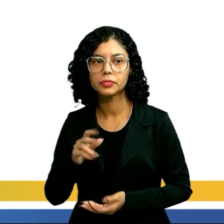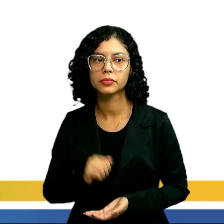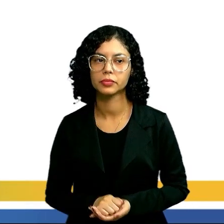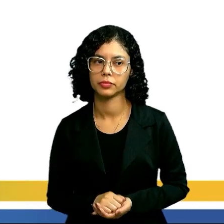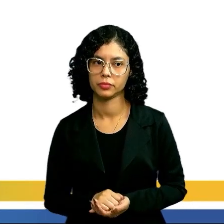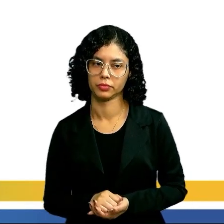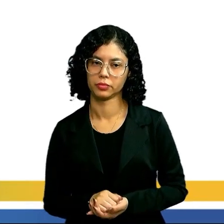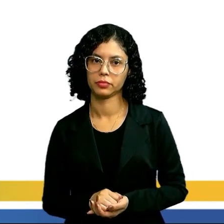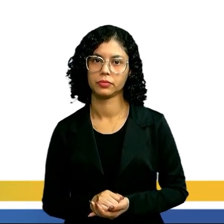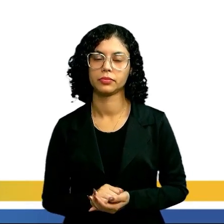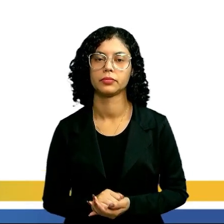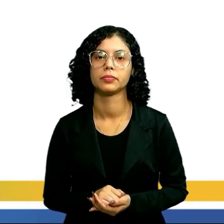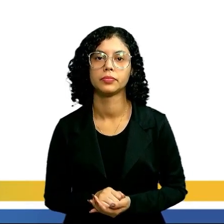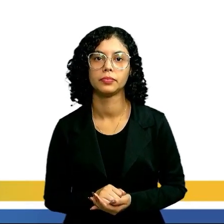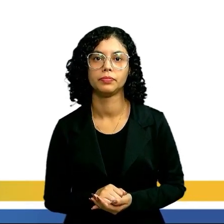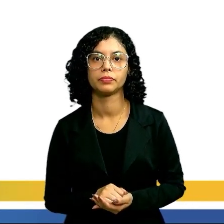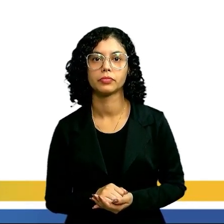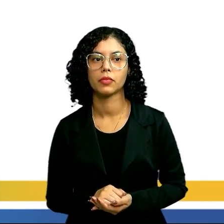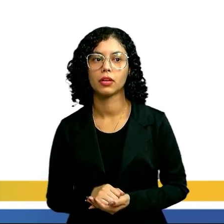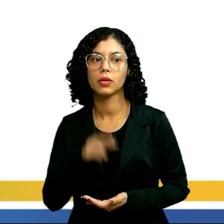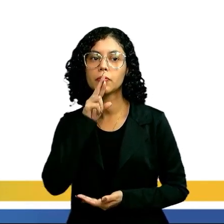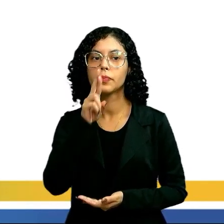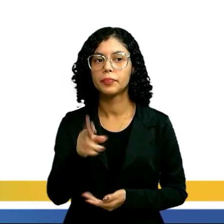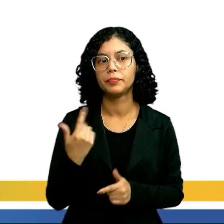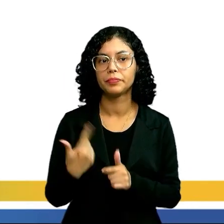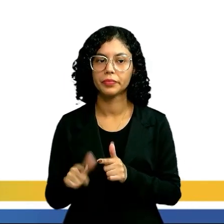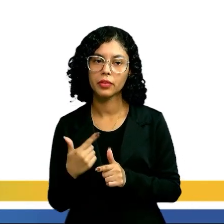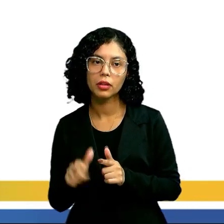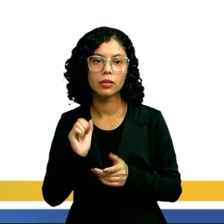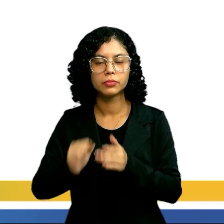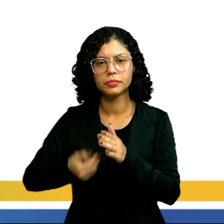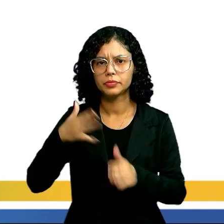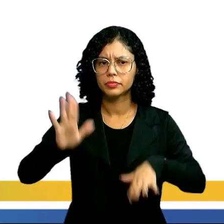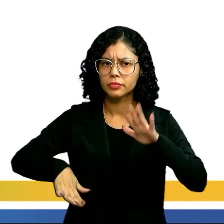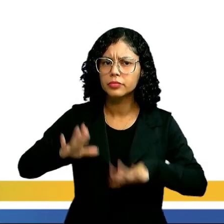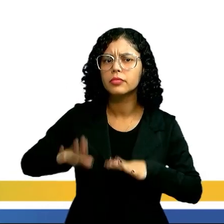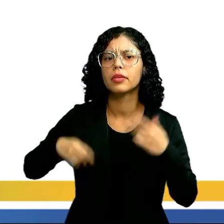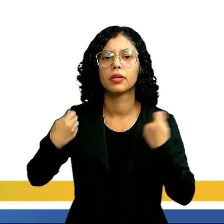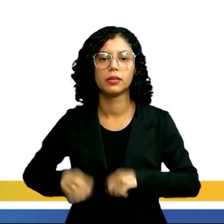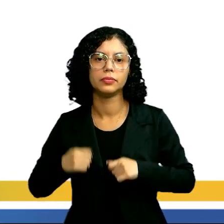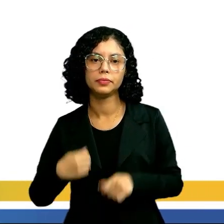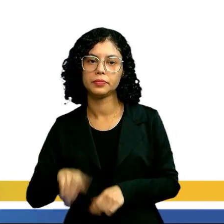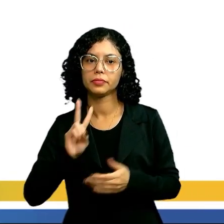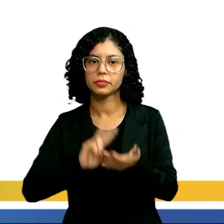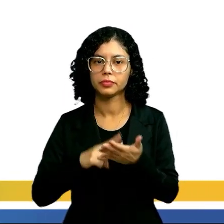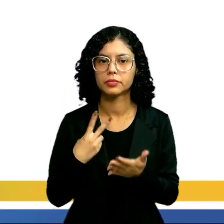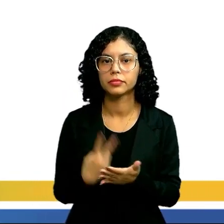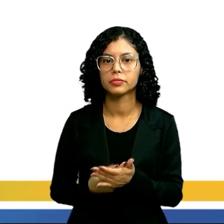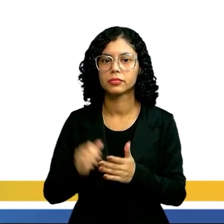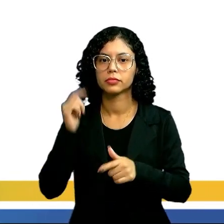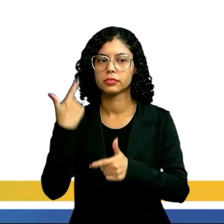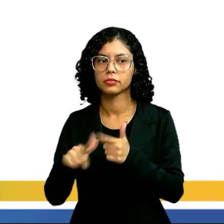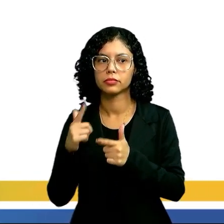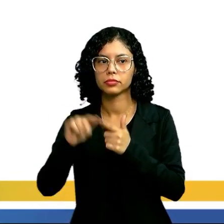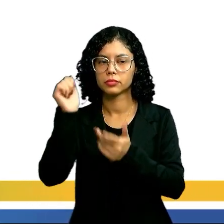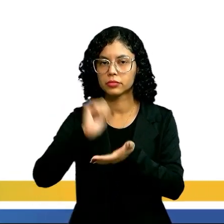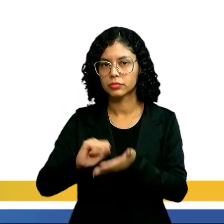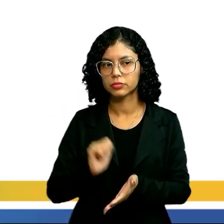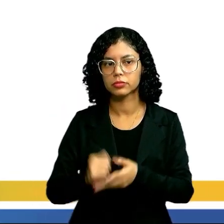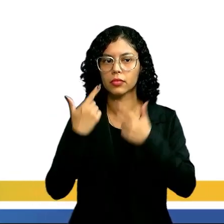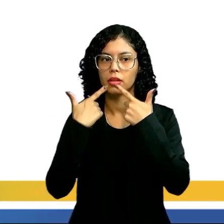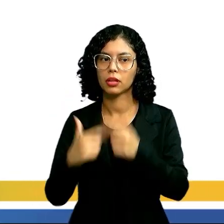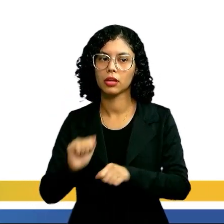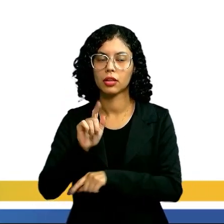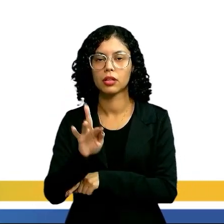aqui, ó. Para resolver um problema, muitas vezes é necessário traduzir a